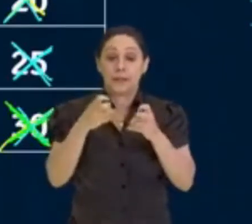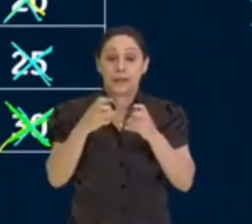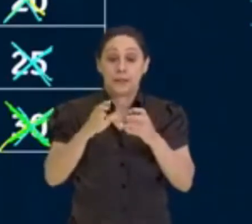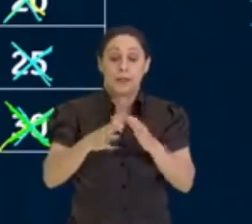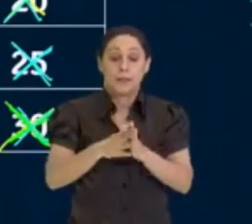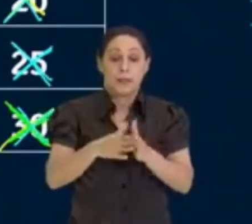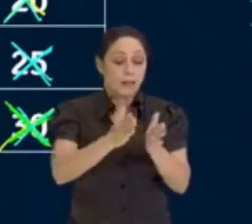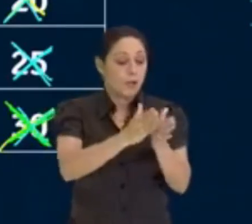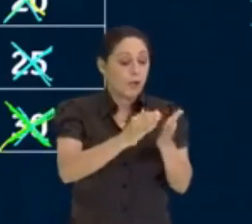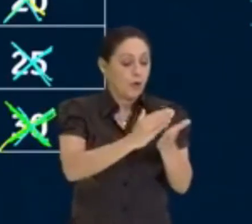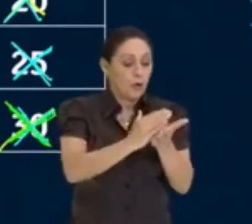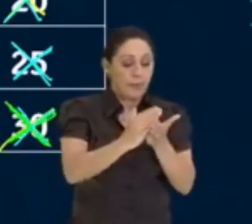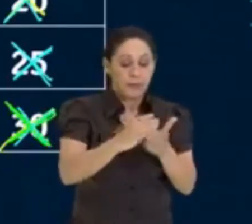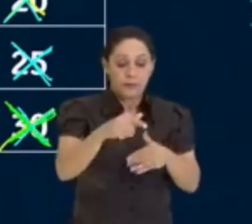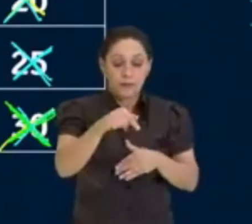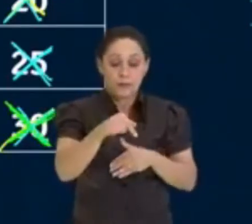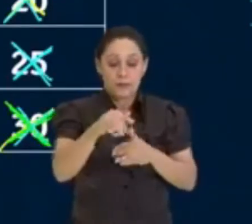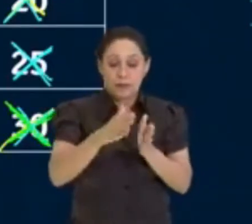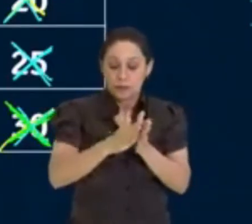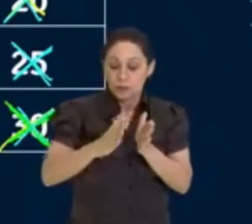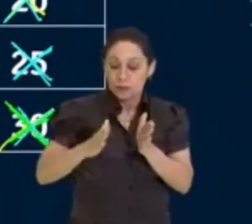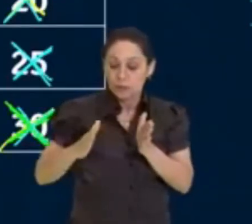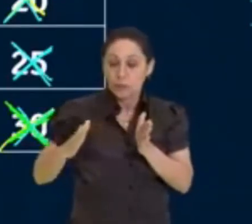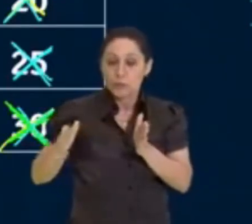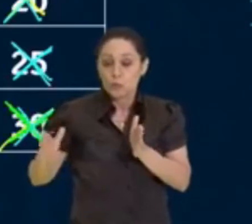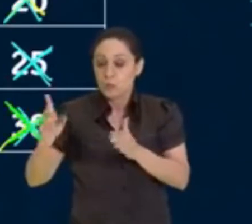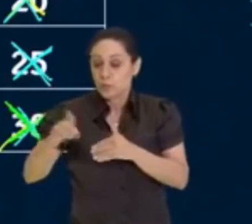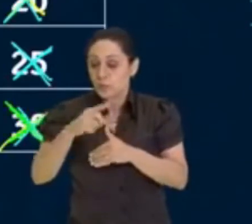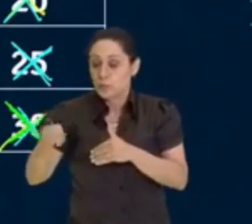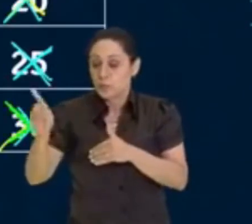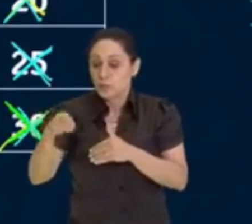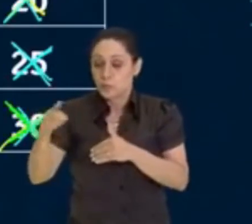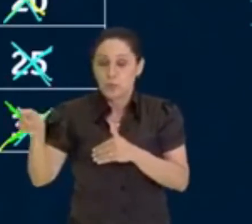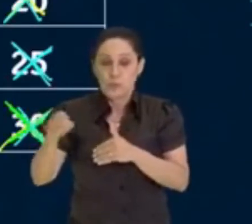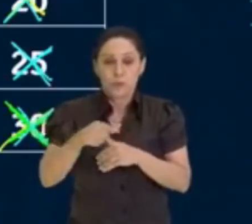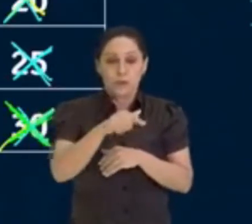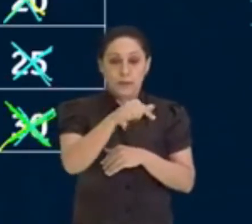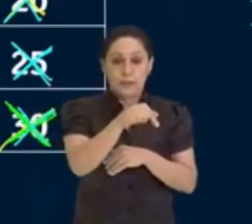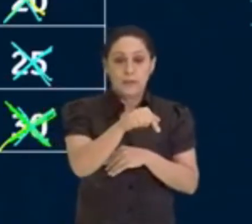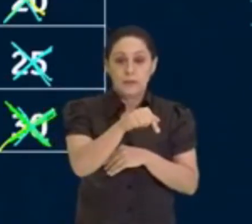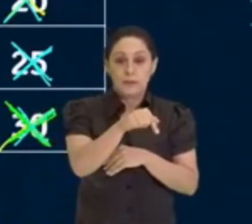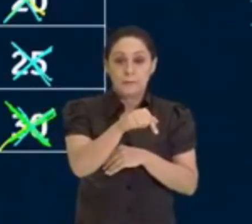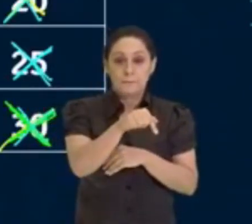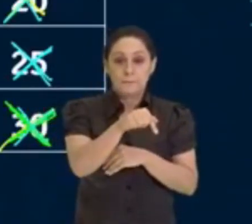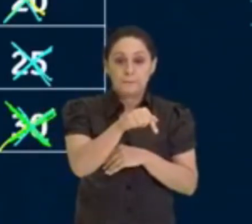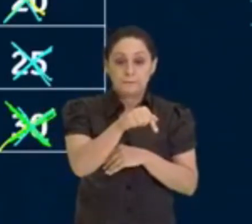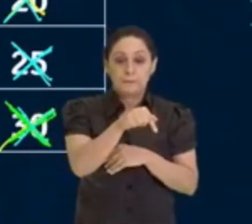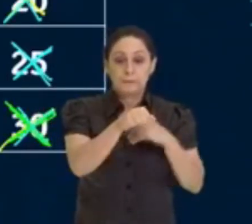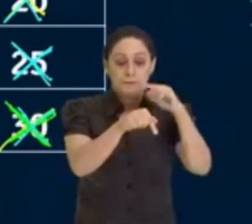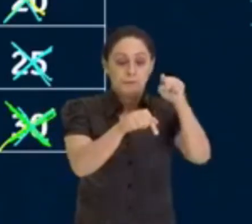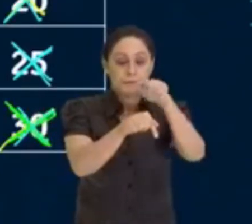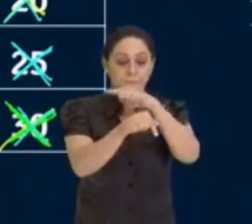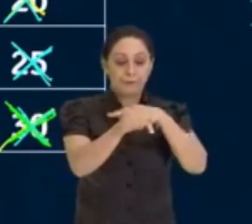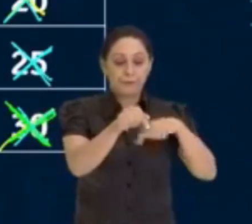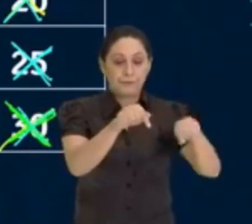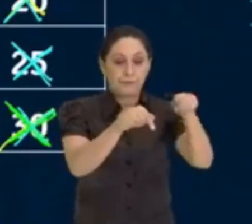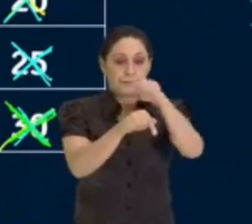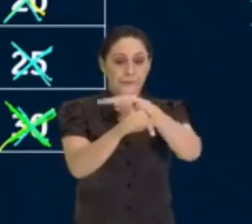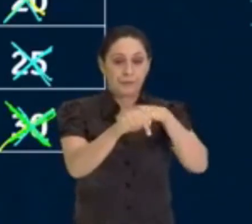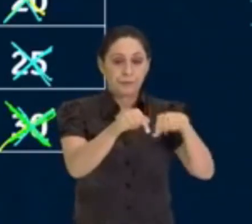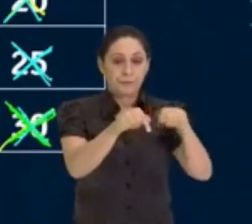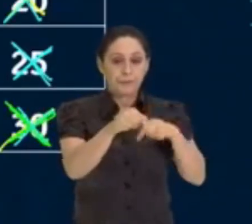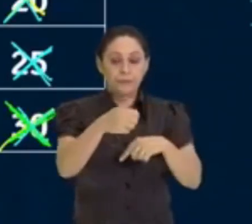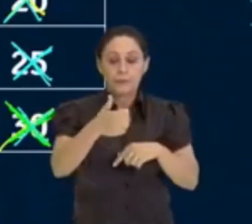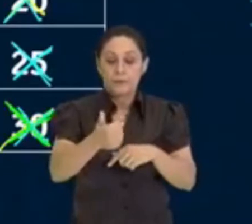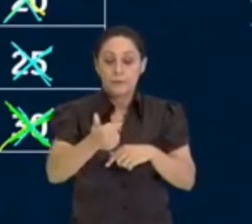7, todos os valores já estão excluídos, ó. 7 está aqui, né? Está aqui o 7. 14 já foi